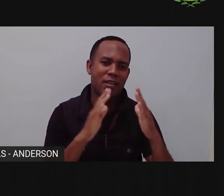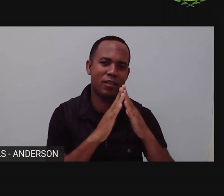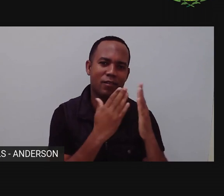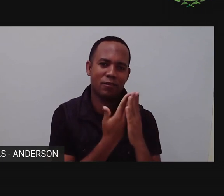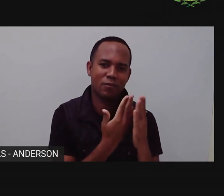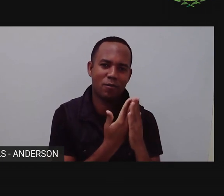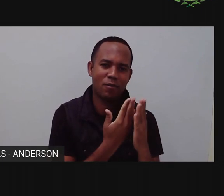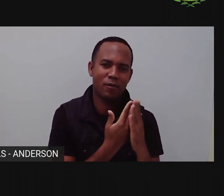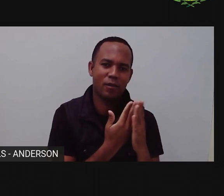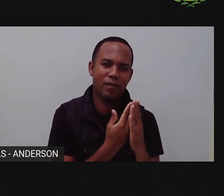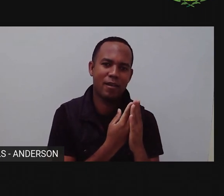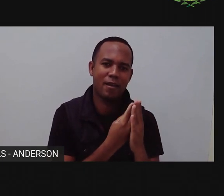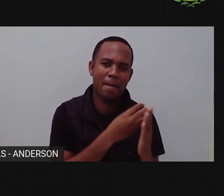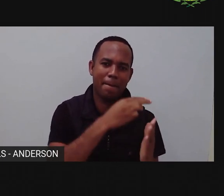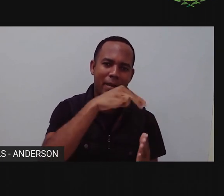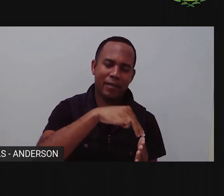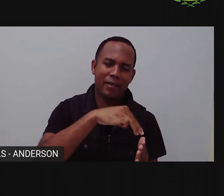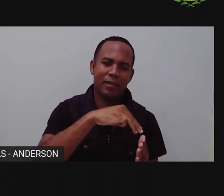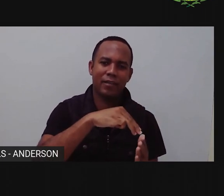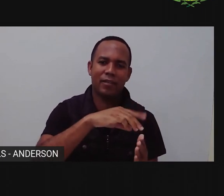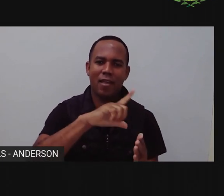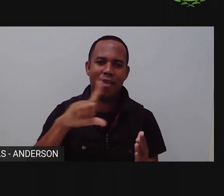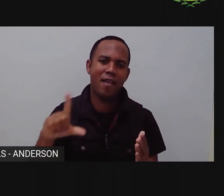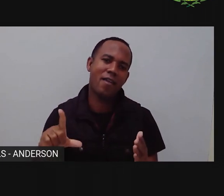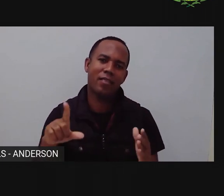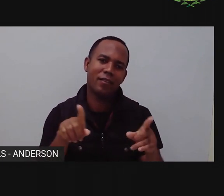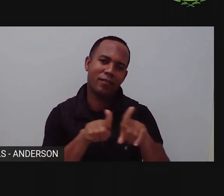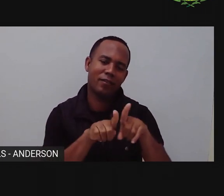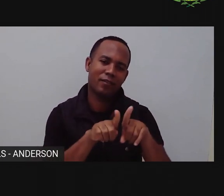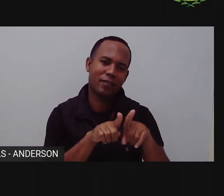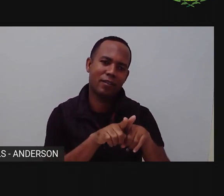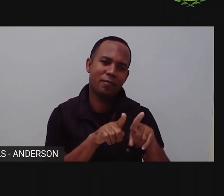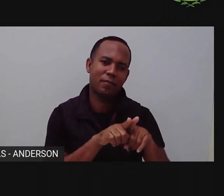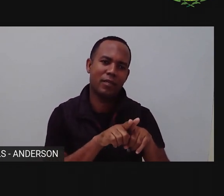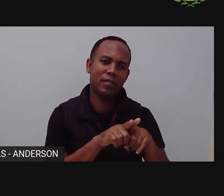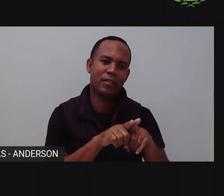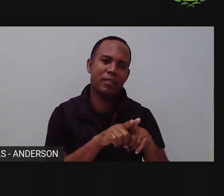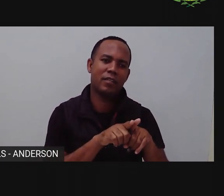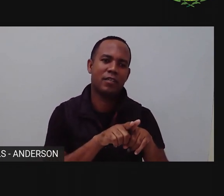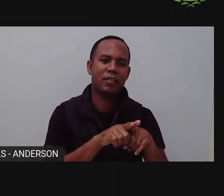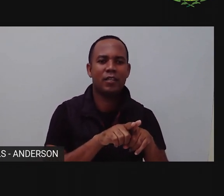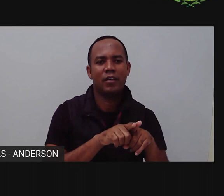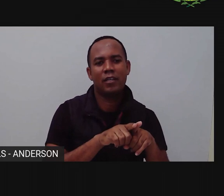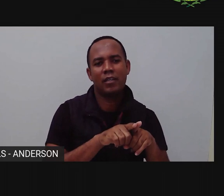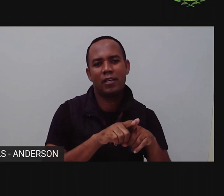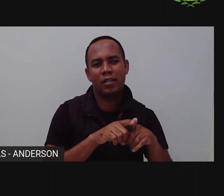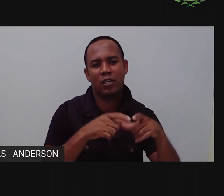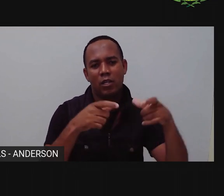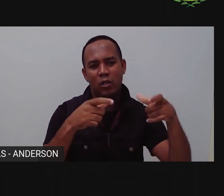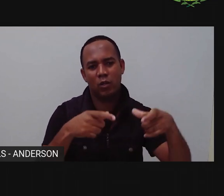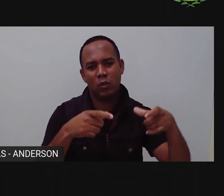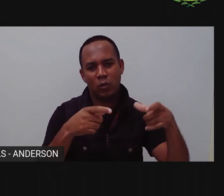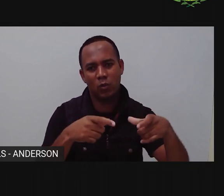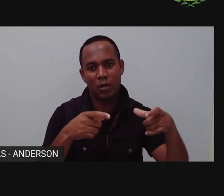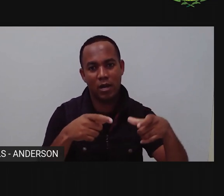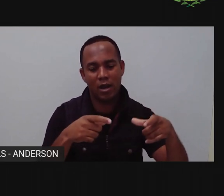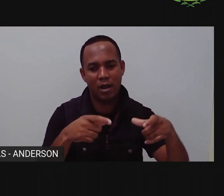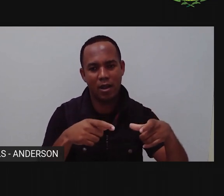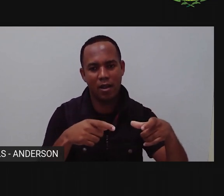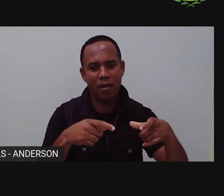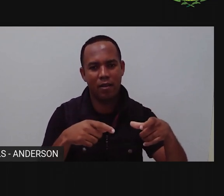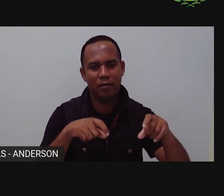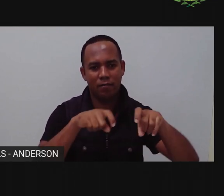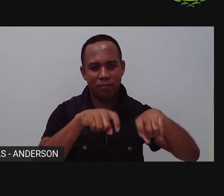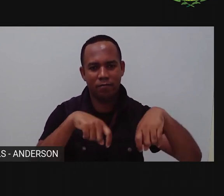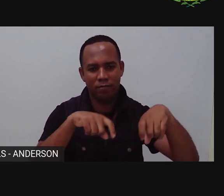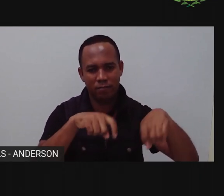Beijo, Mira Hilton. Um beijo pra Sônia Santos, tá? Pra Emanuele, da escola Olga Noêmia, que fica